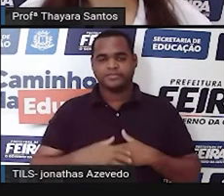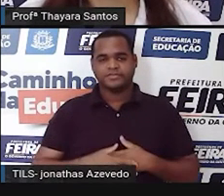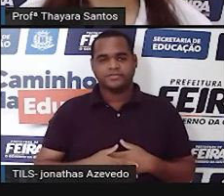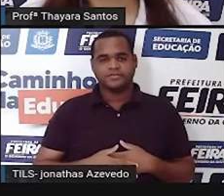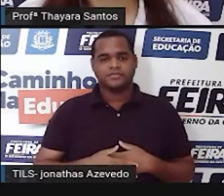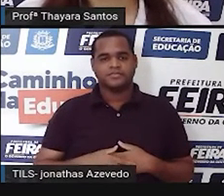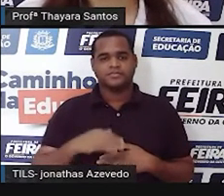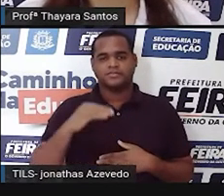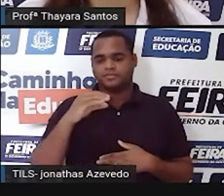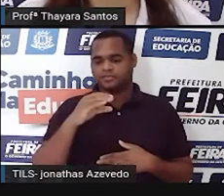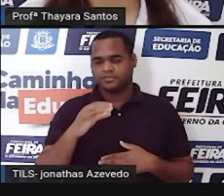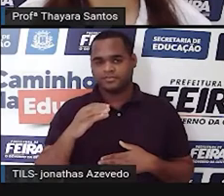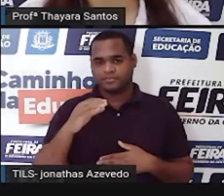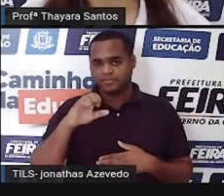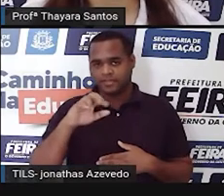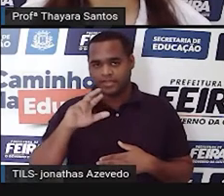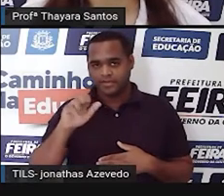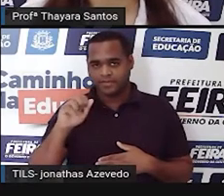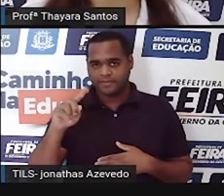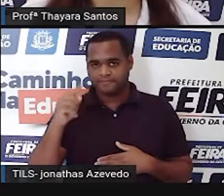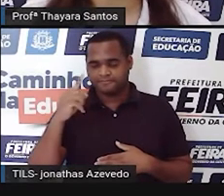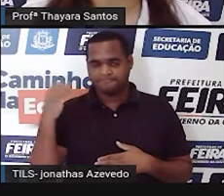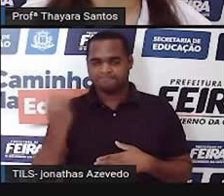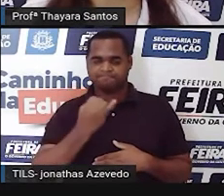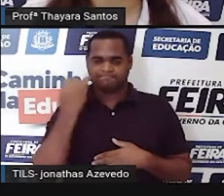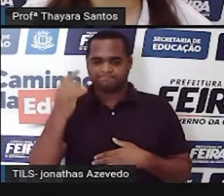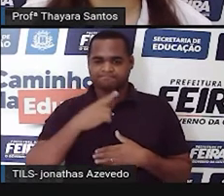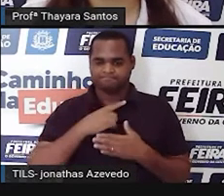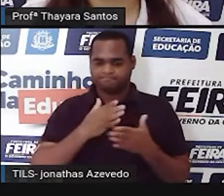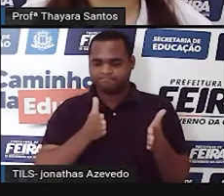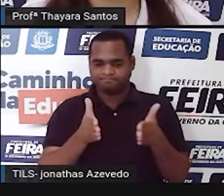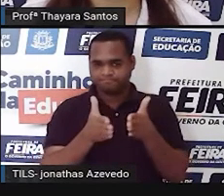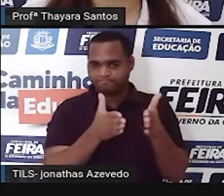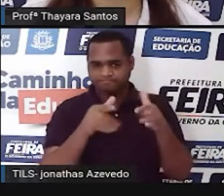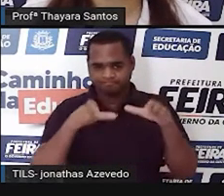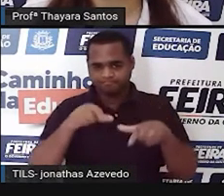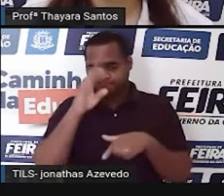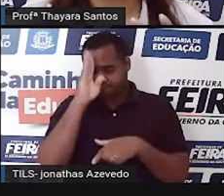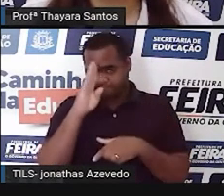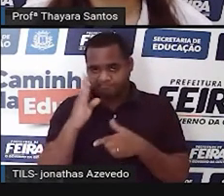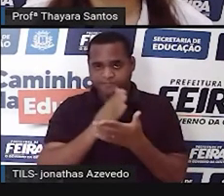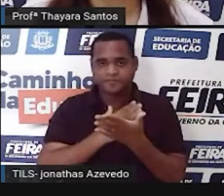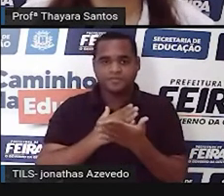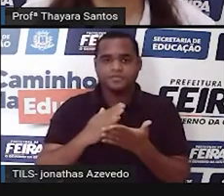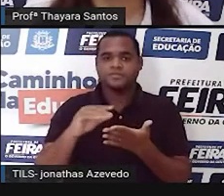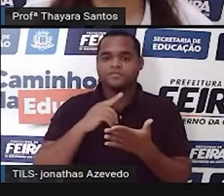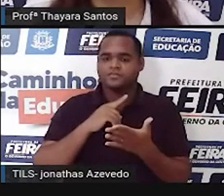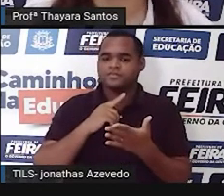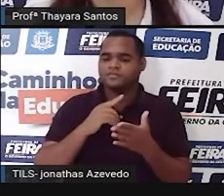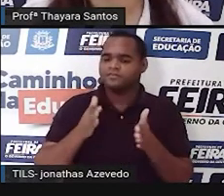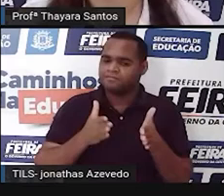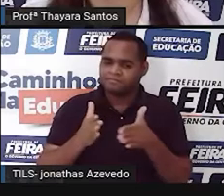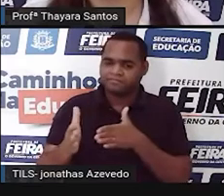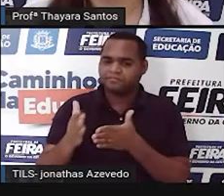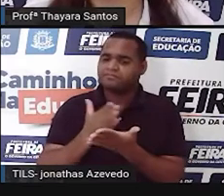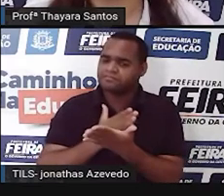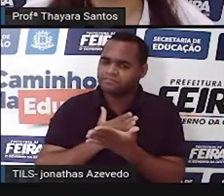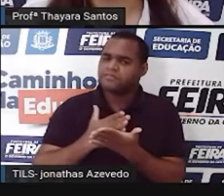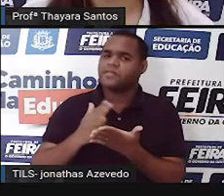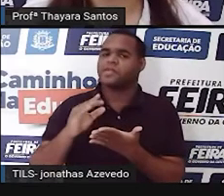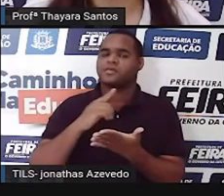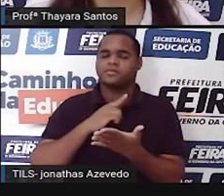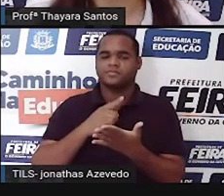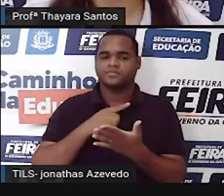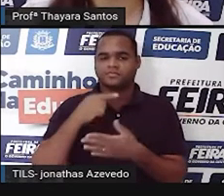O Cerrado é considerado o berço dos grandes rios brasileiros, porque tem vários rios que nascem lá no bioma Cerrado.